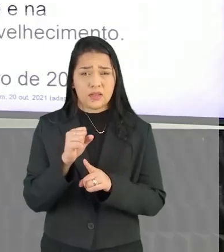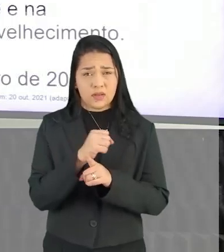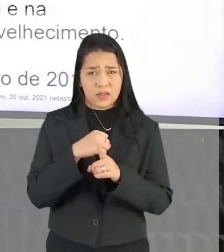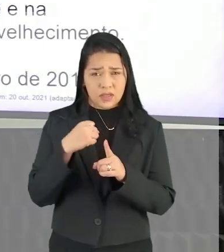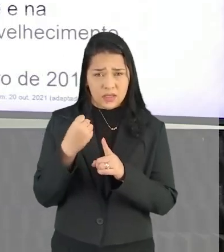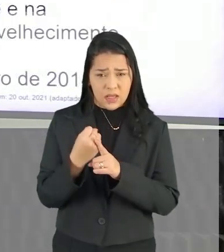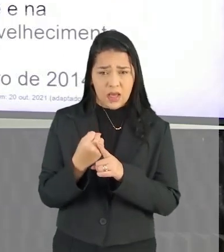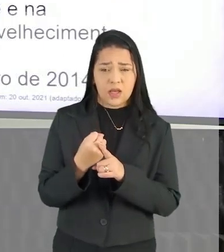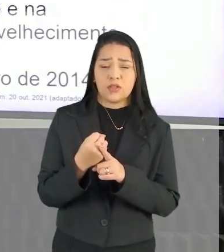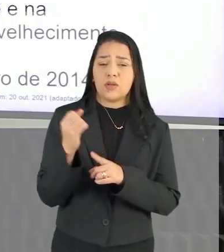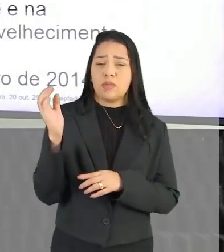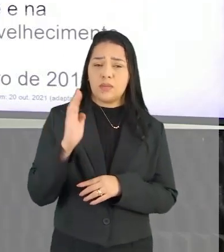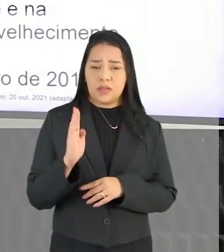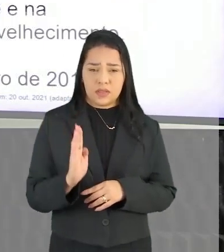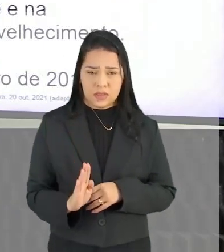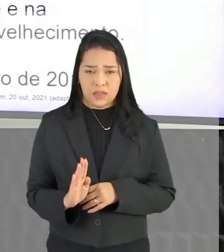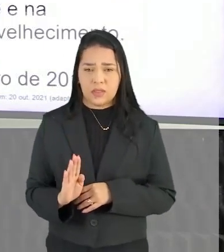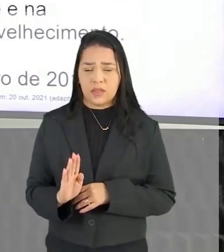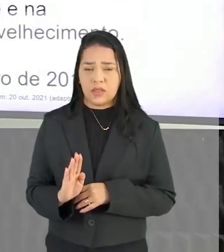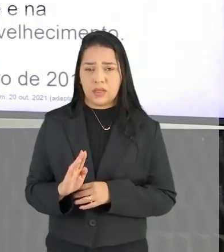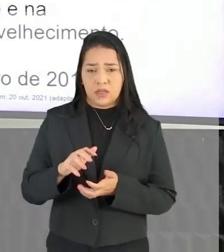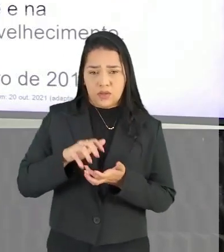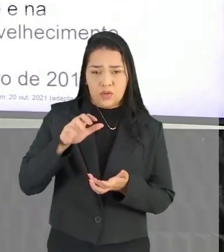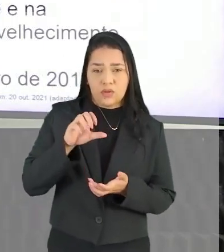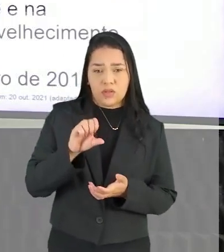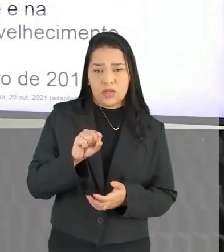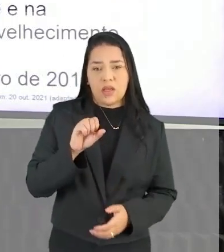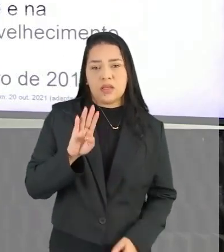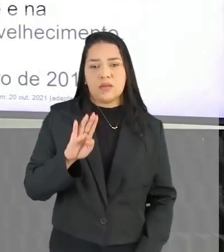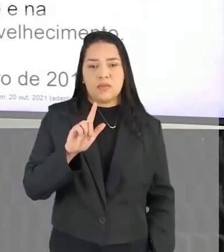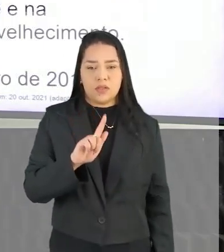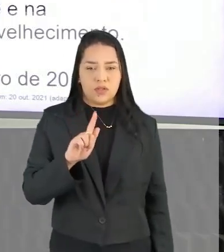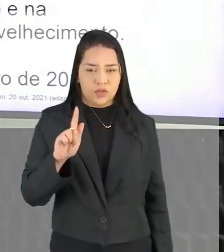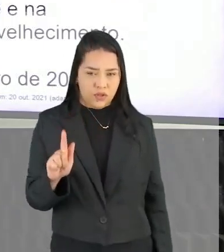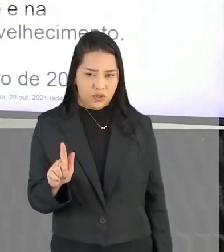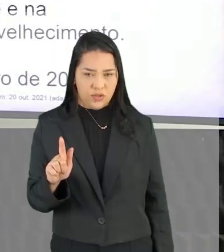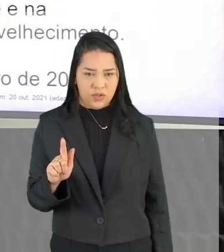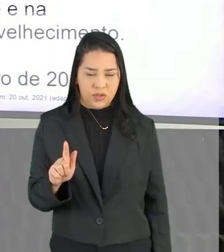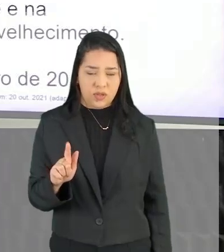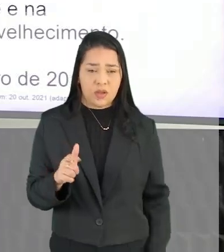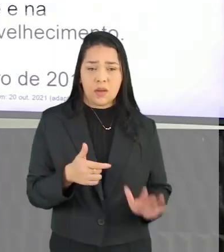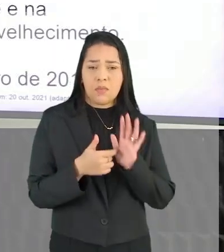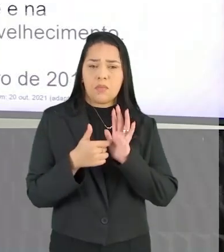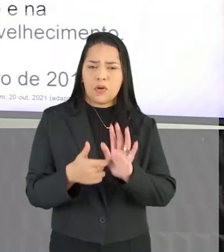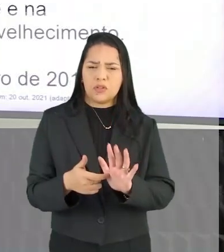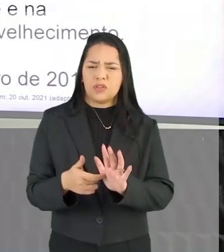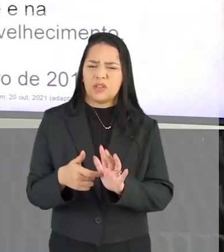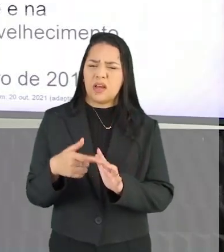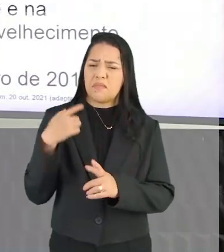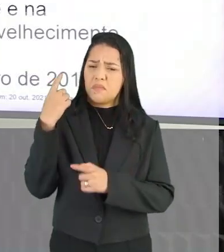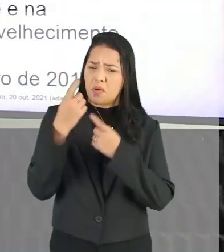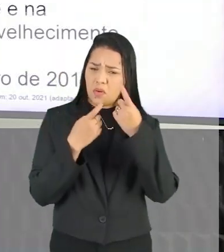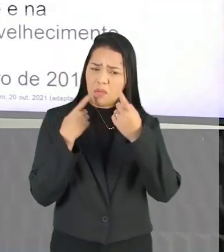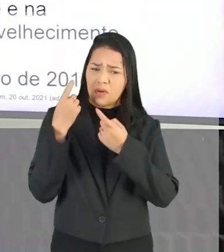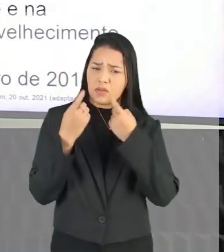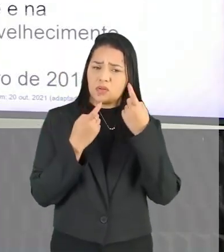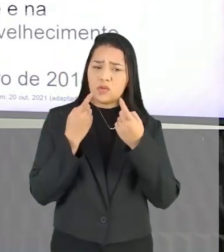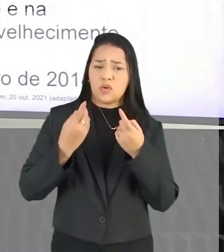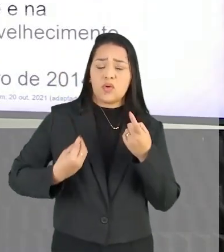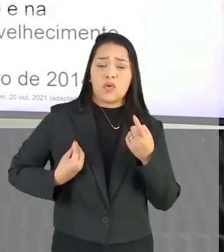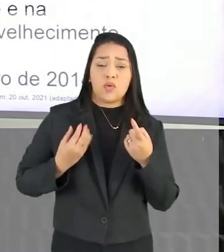Brasileira De Geriatria E Gerontologia SBGG Vem a público Manifestar suas